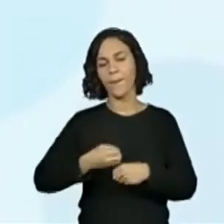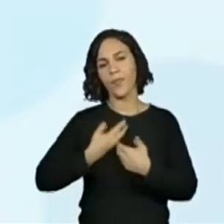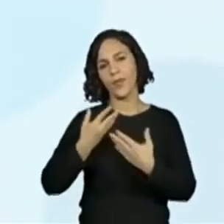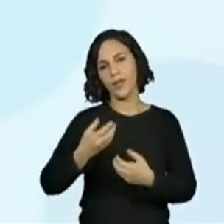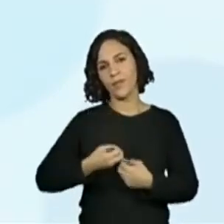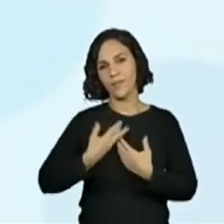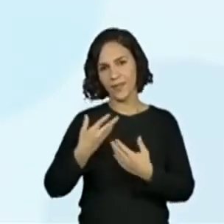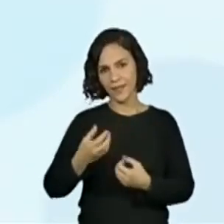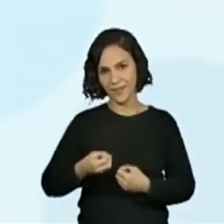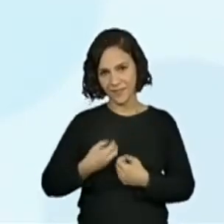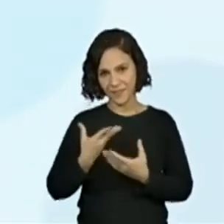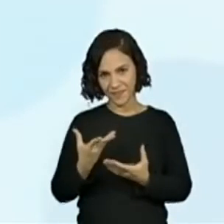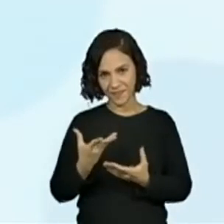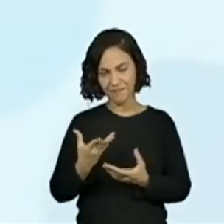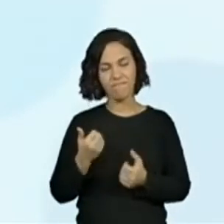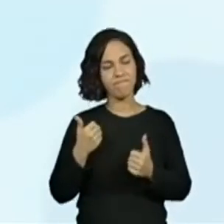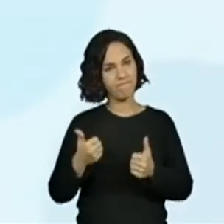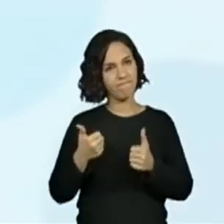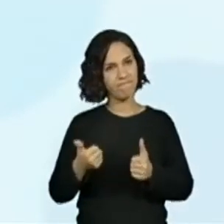Poema.